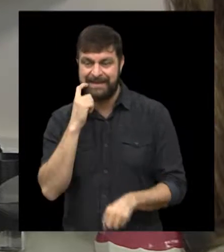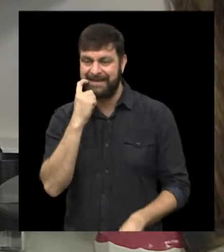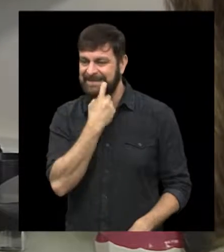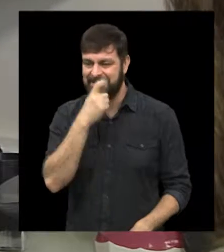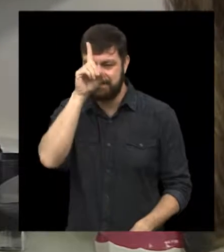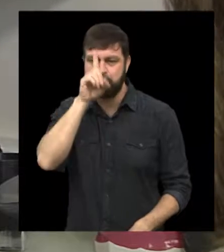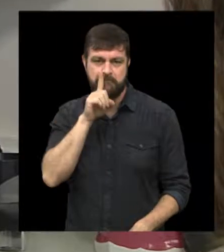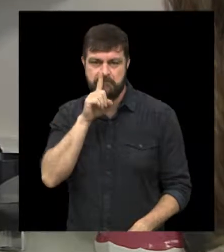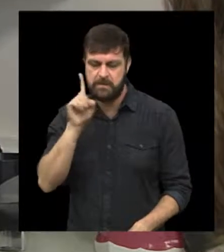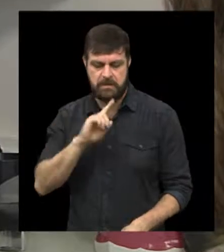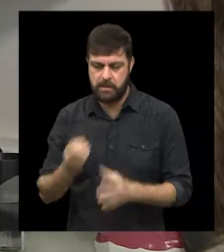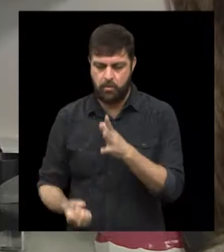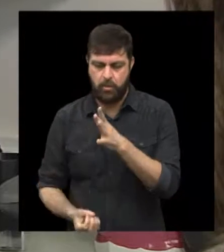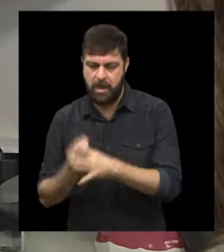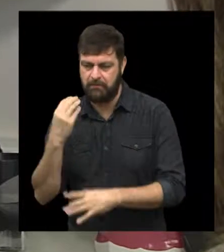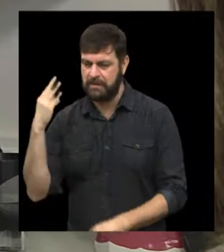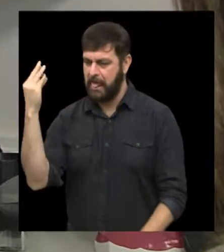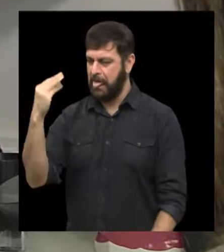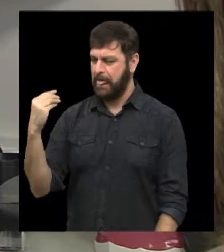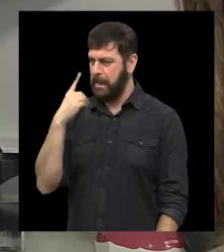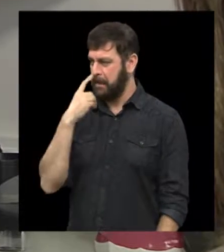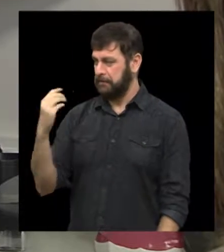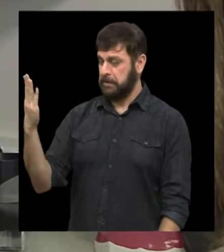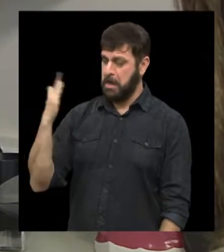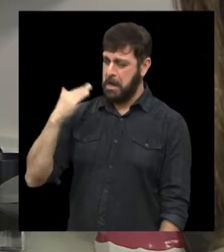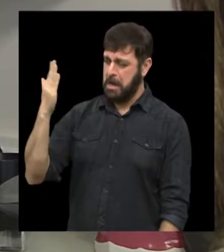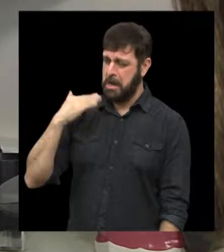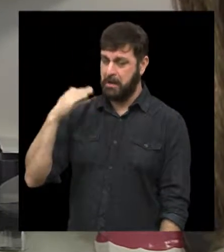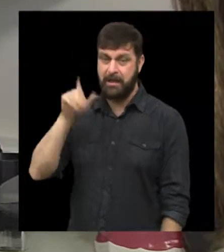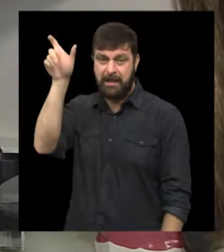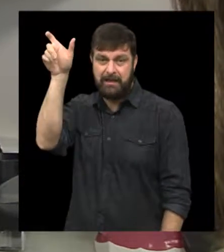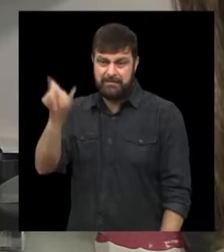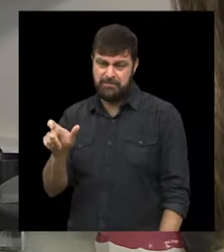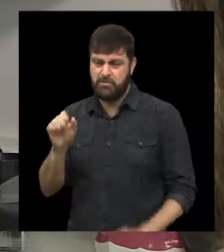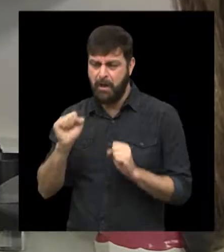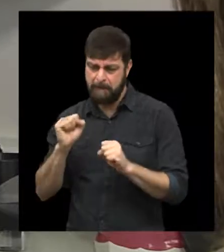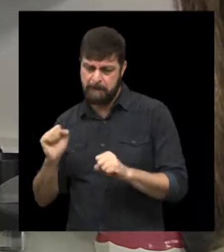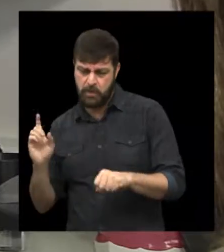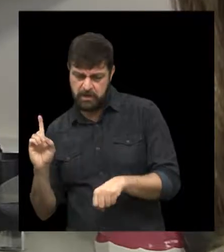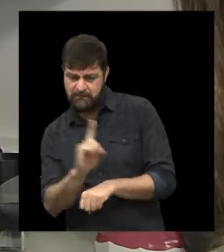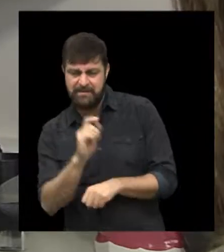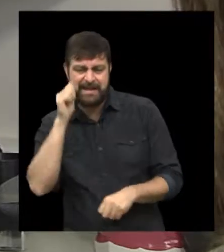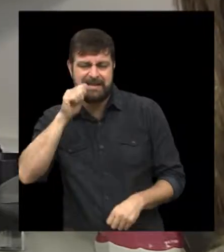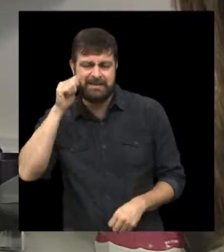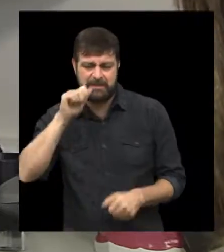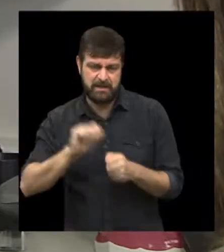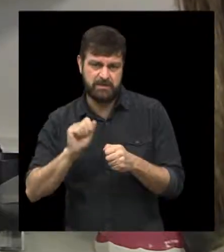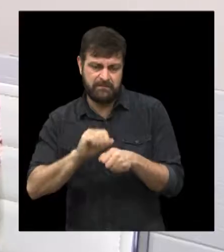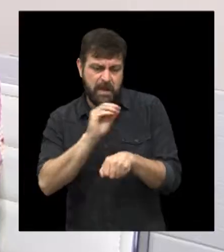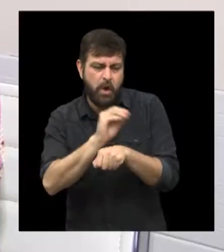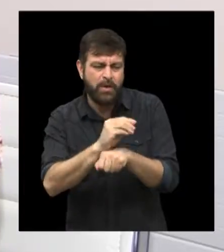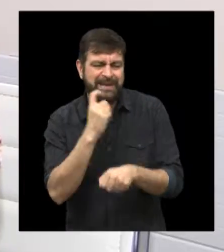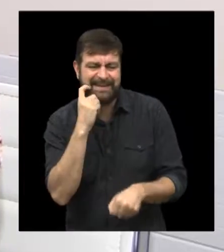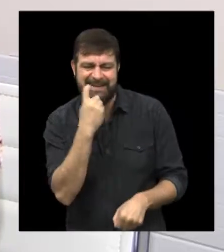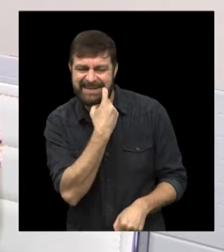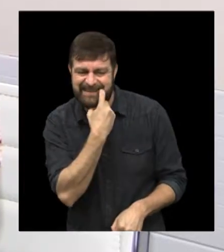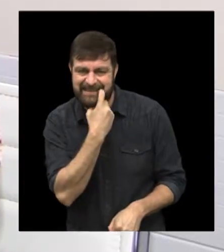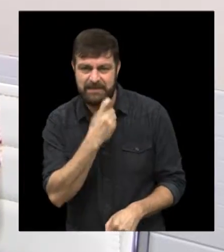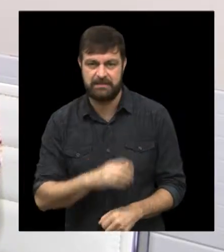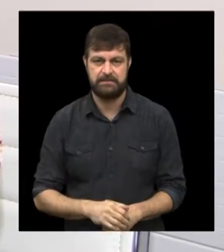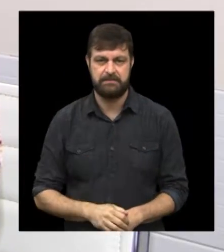amarelados não provocam mau hábito e, se a pessoa se incomodar com esse fato, ela pode fazer um clareamento dental. Mas